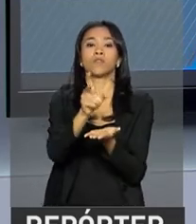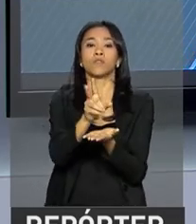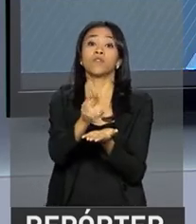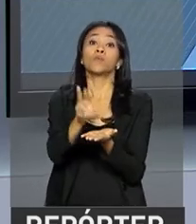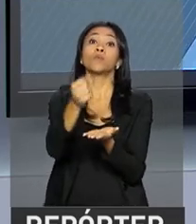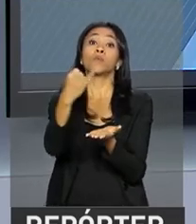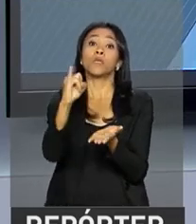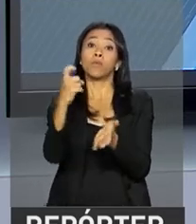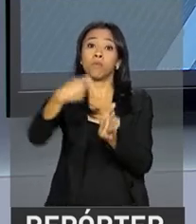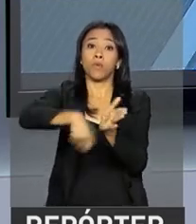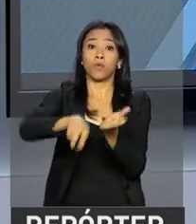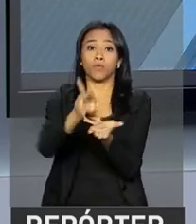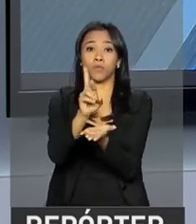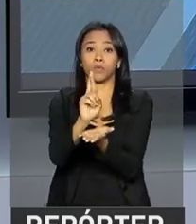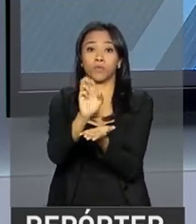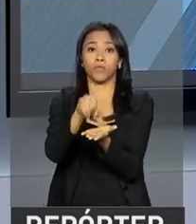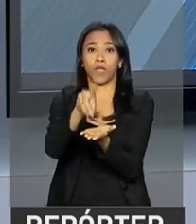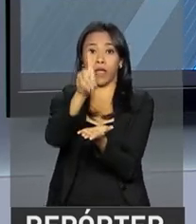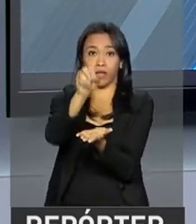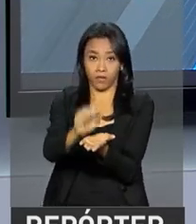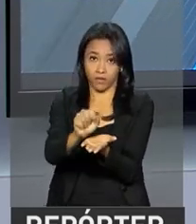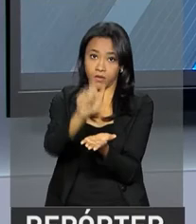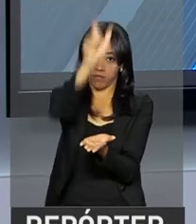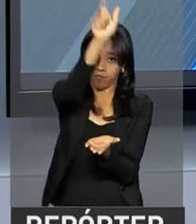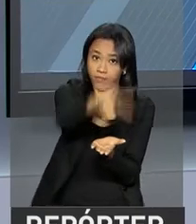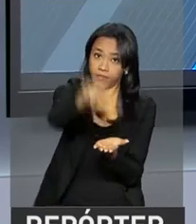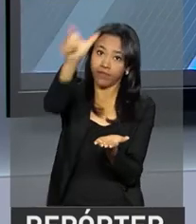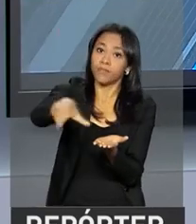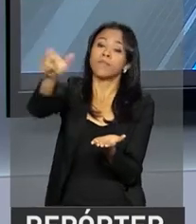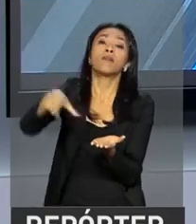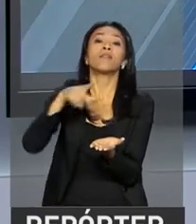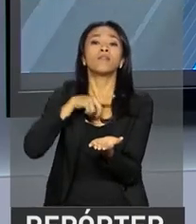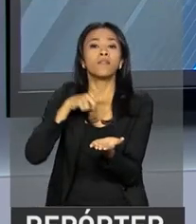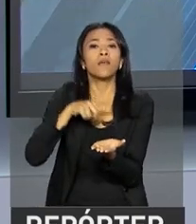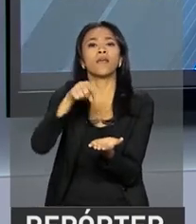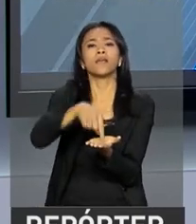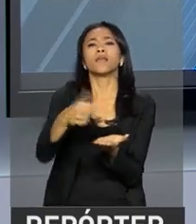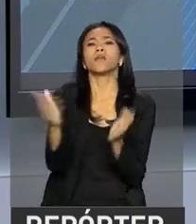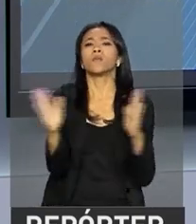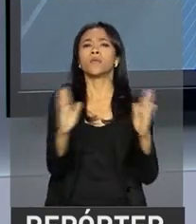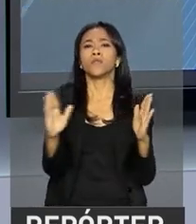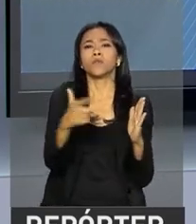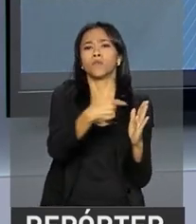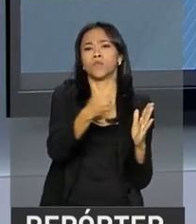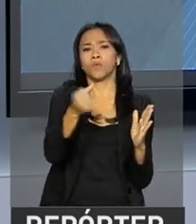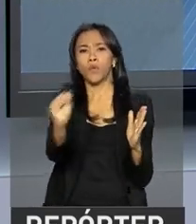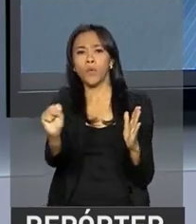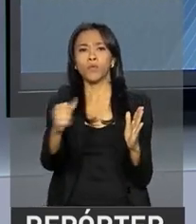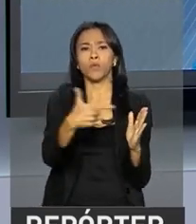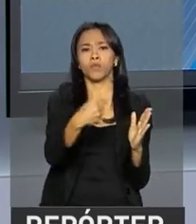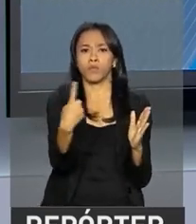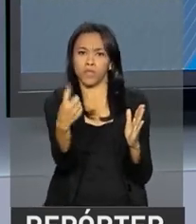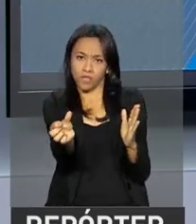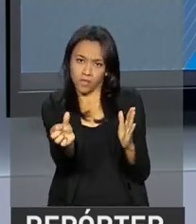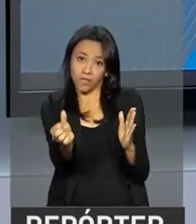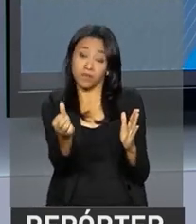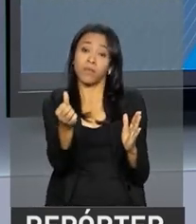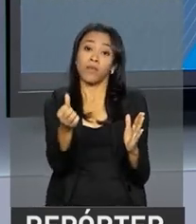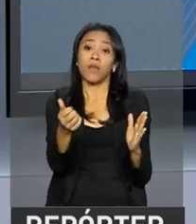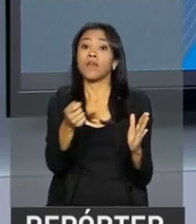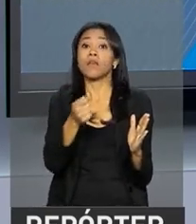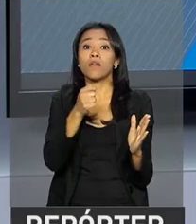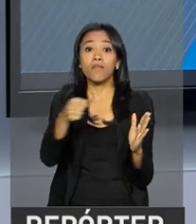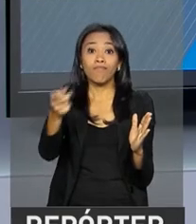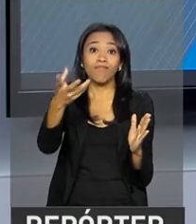Pessoa Física. No lote também estão contempladas restituições de 2008 a 2016, que deixaram